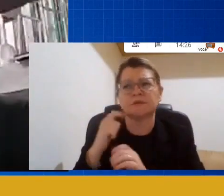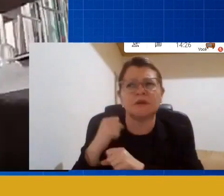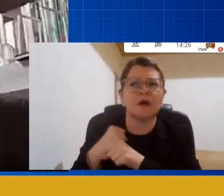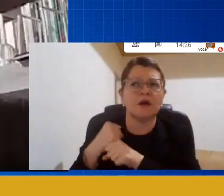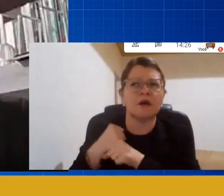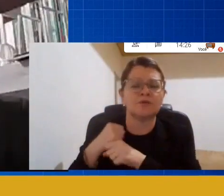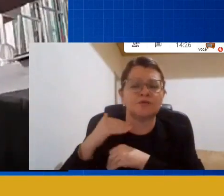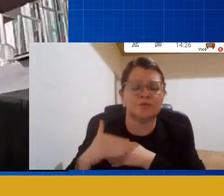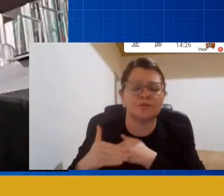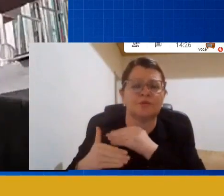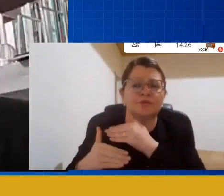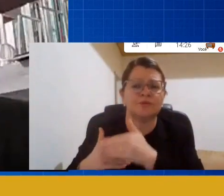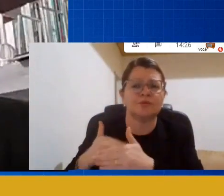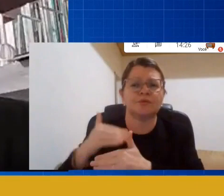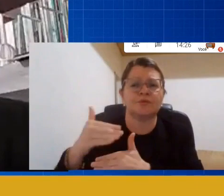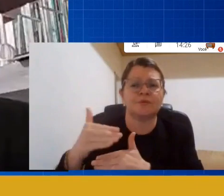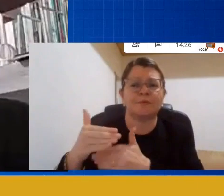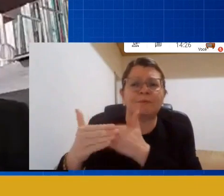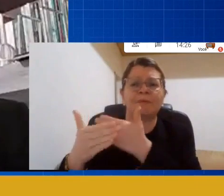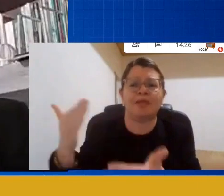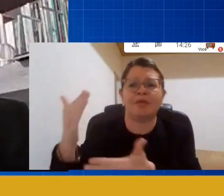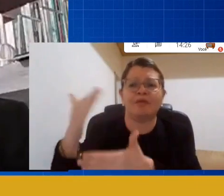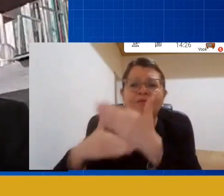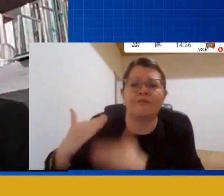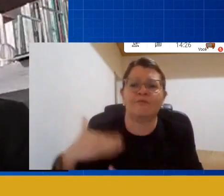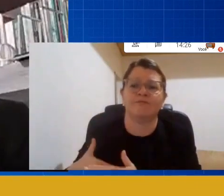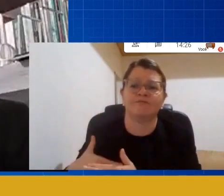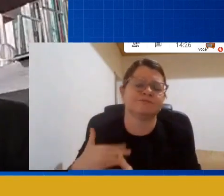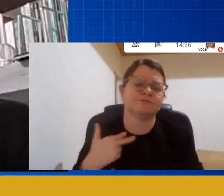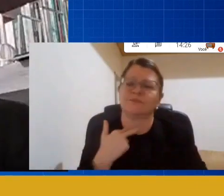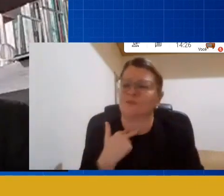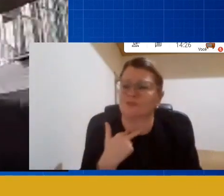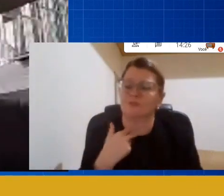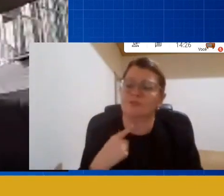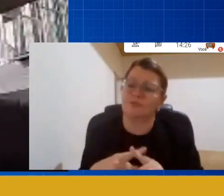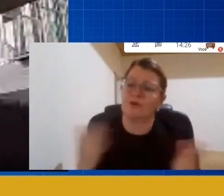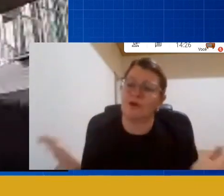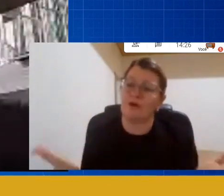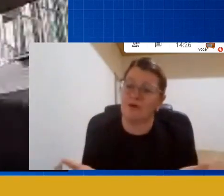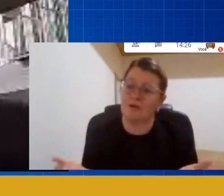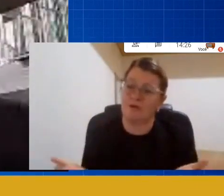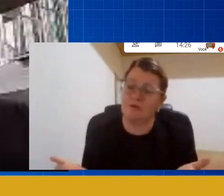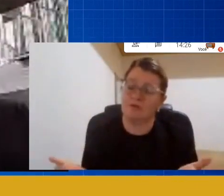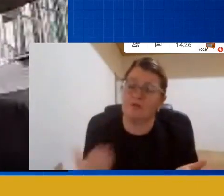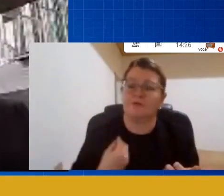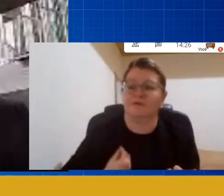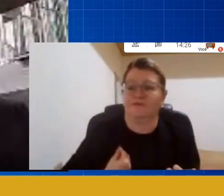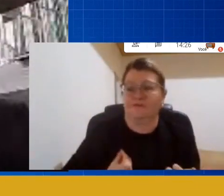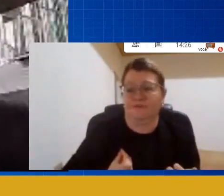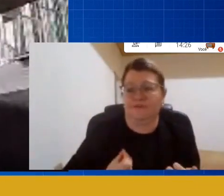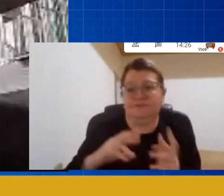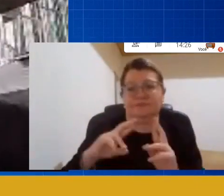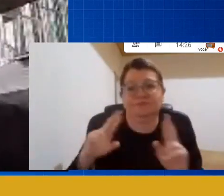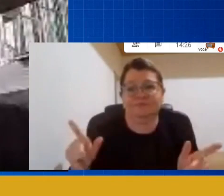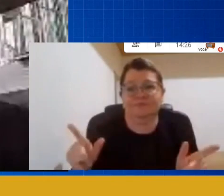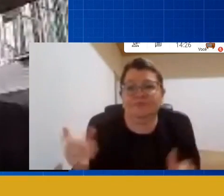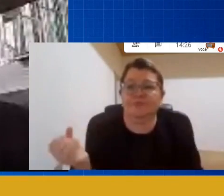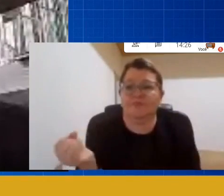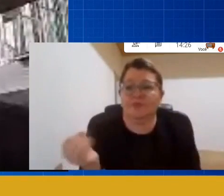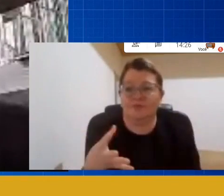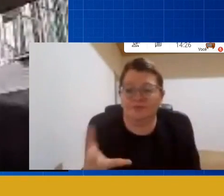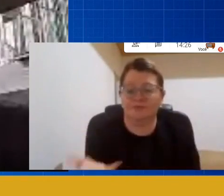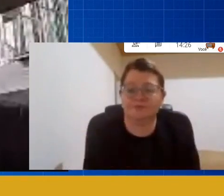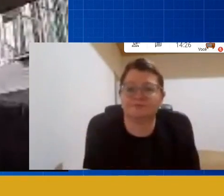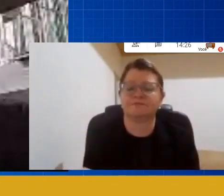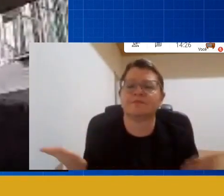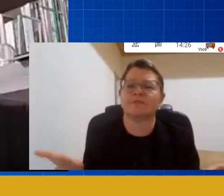gente coloca a perder porque agora nós estamos diante de um contexto novo. E aí, diante do que